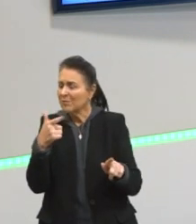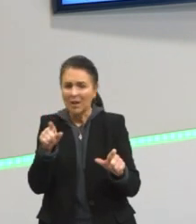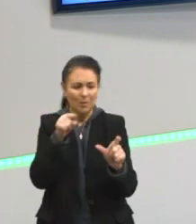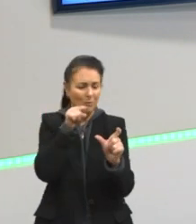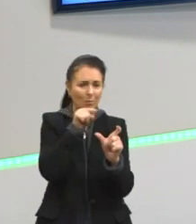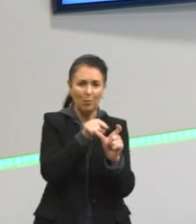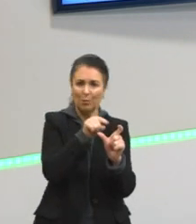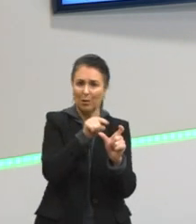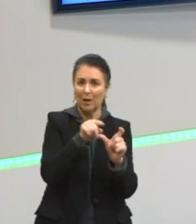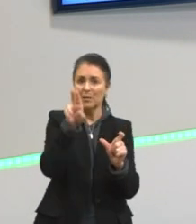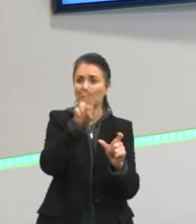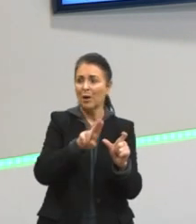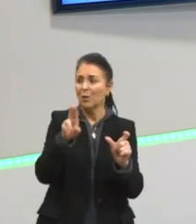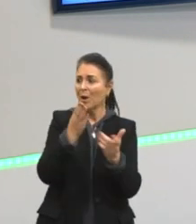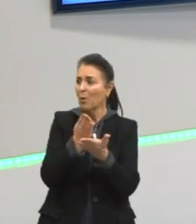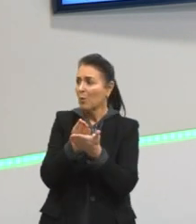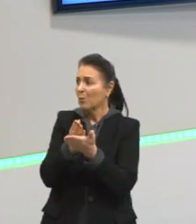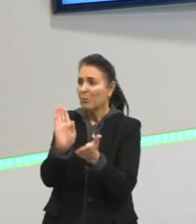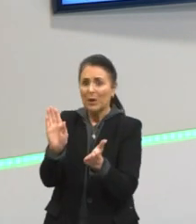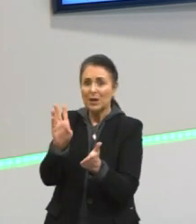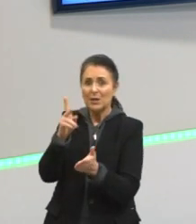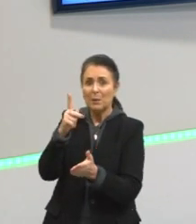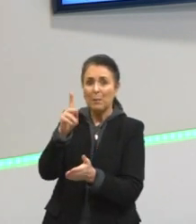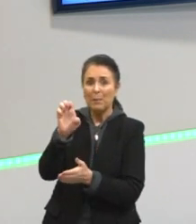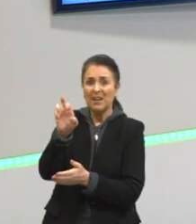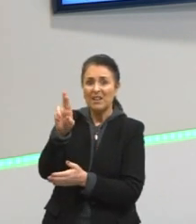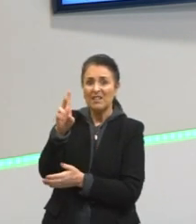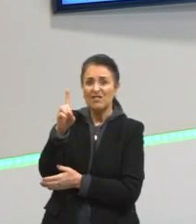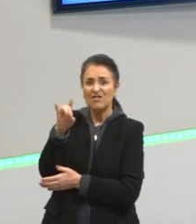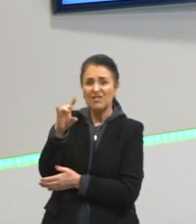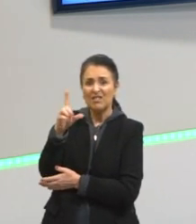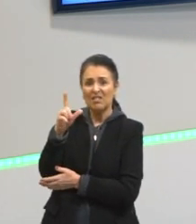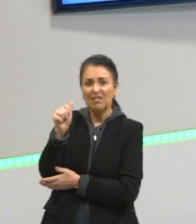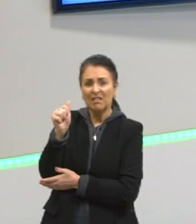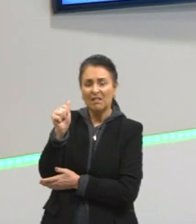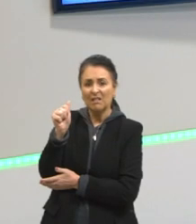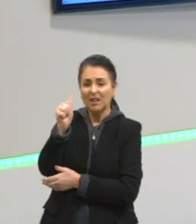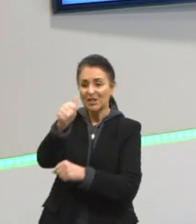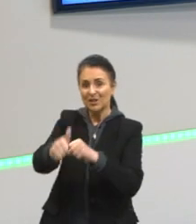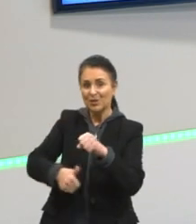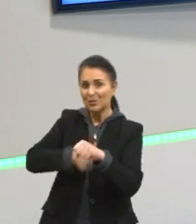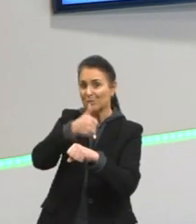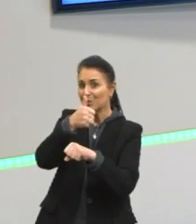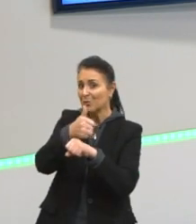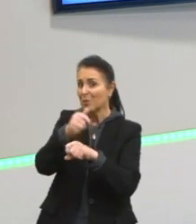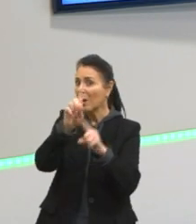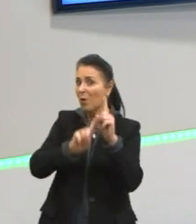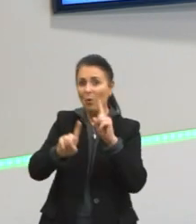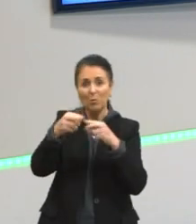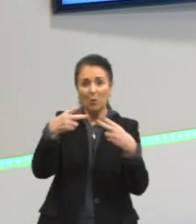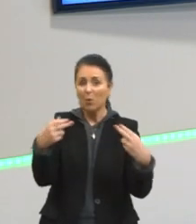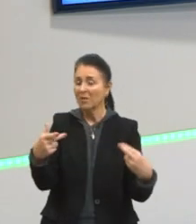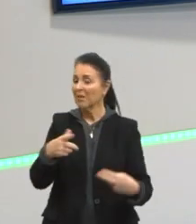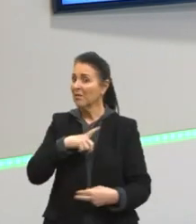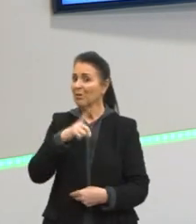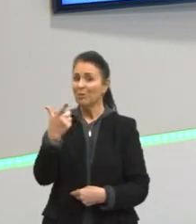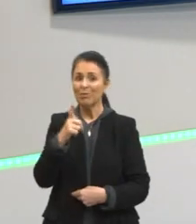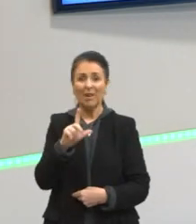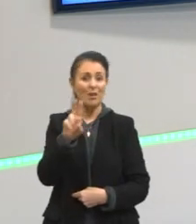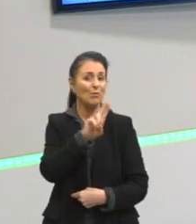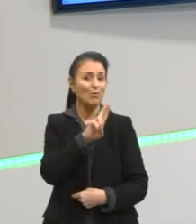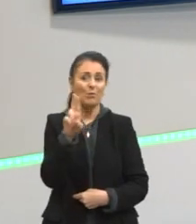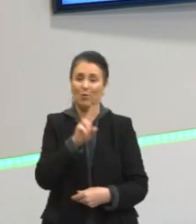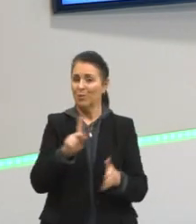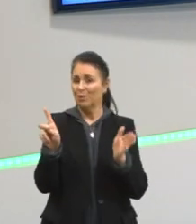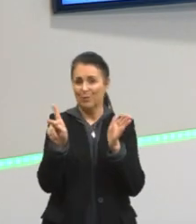esse perdida, a gente usa essa palavra para poder substituir ali algo que não tem um nome específico na nossa